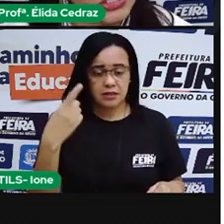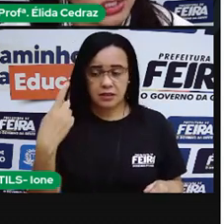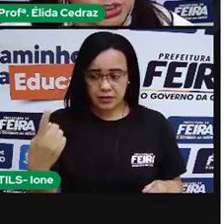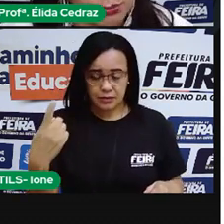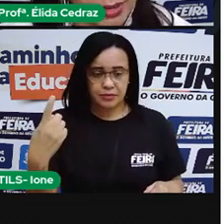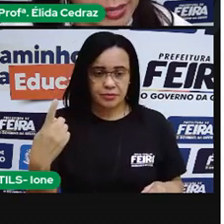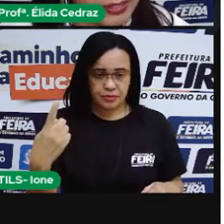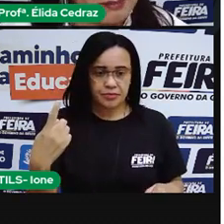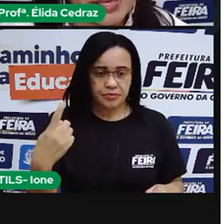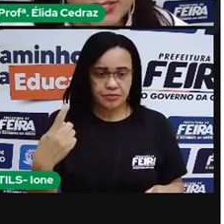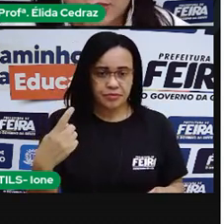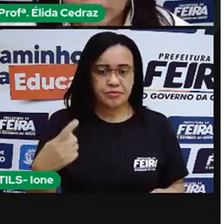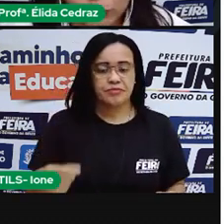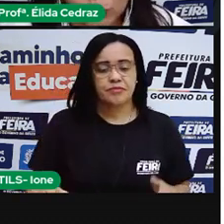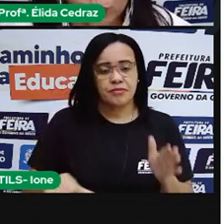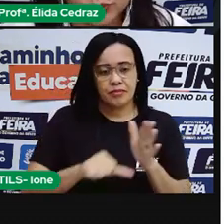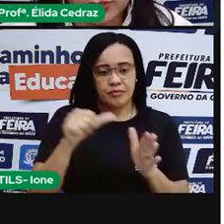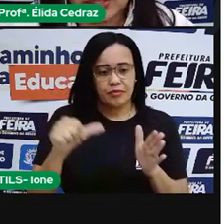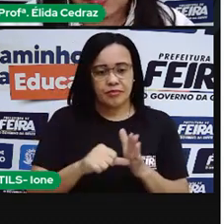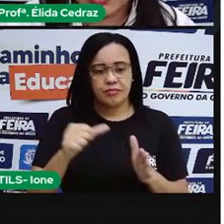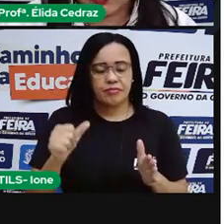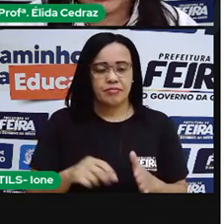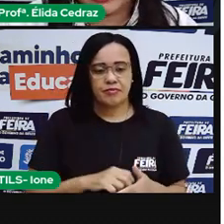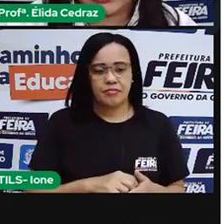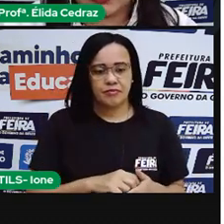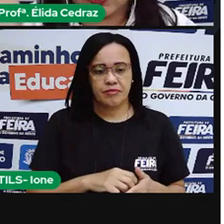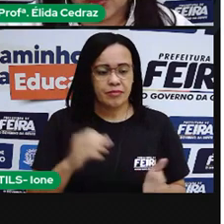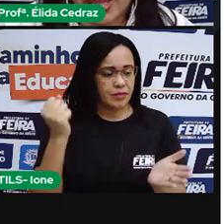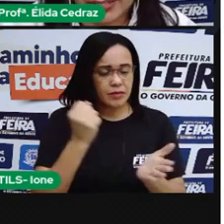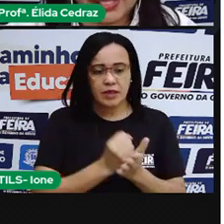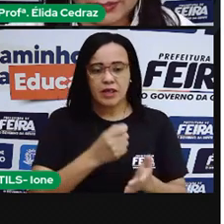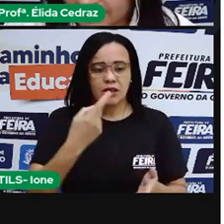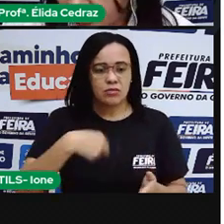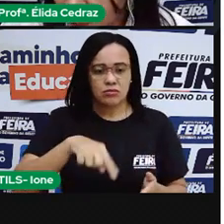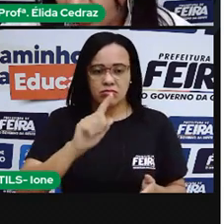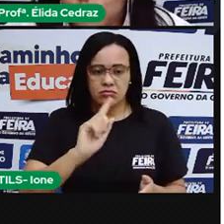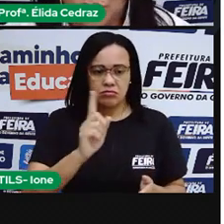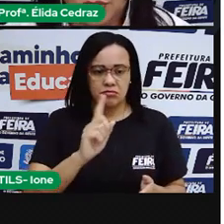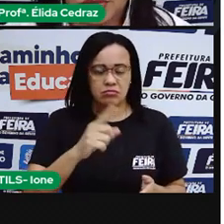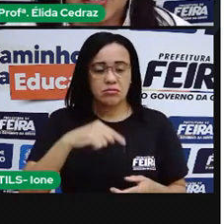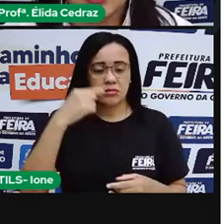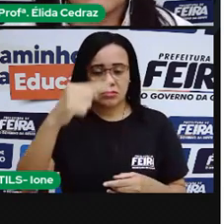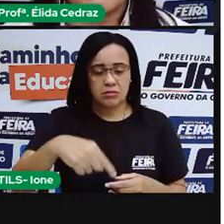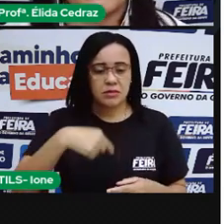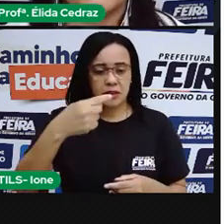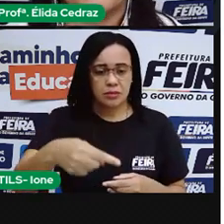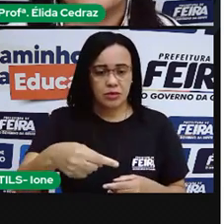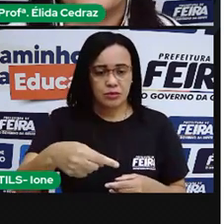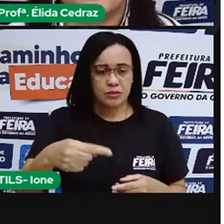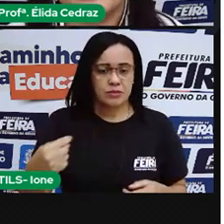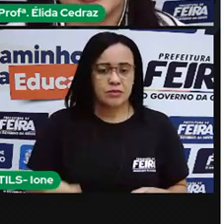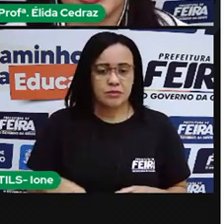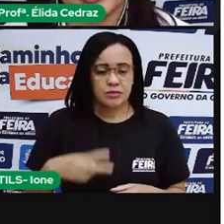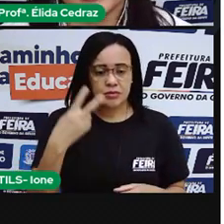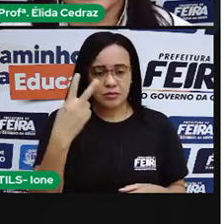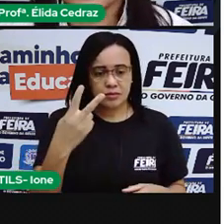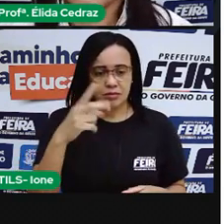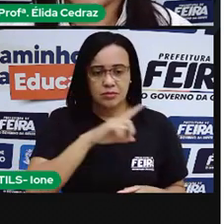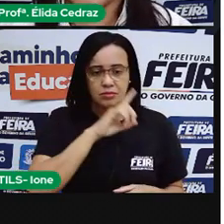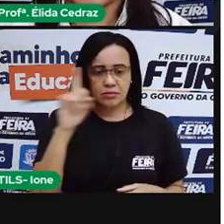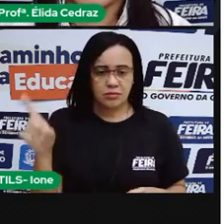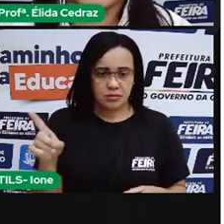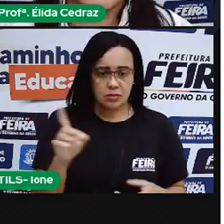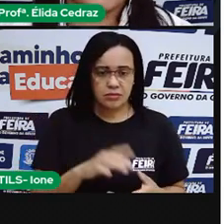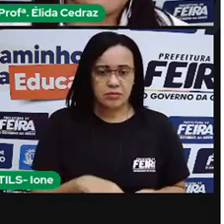data a gente marca, mas não conta. Vai contar a data seguinte. Faltam dois dias.